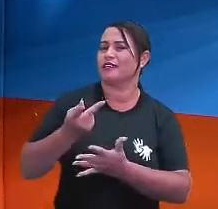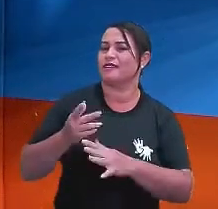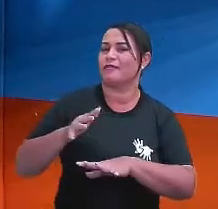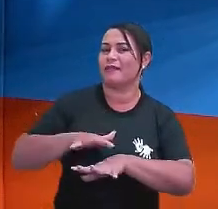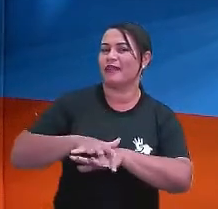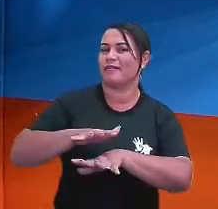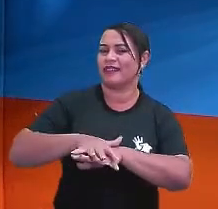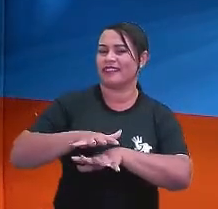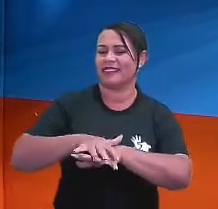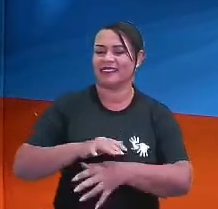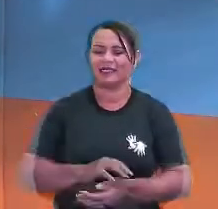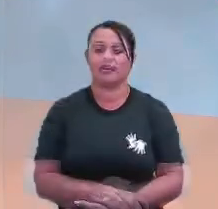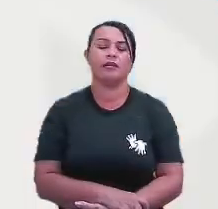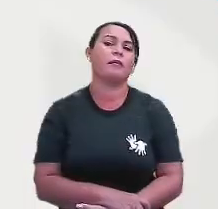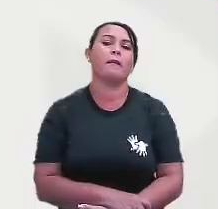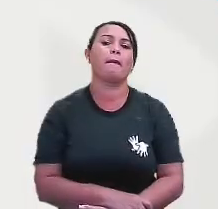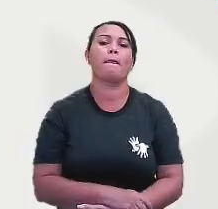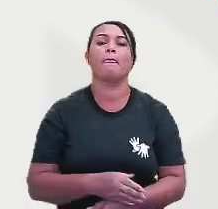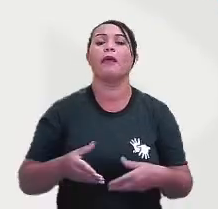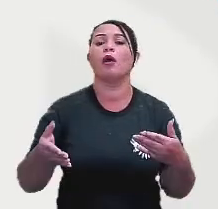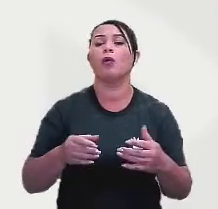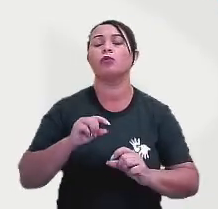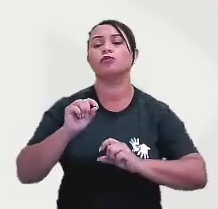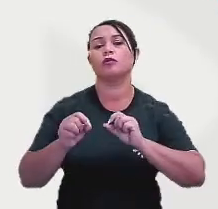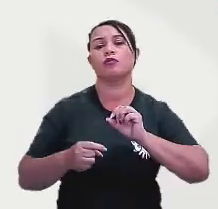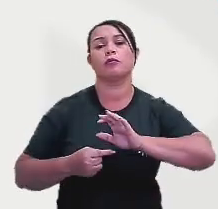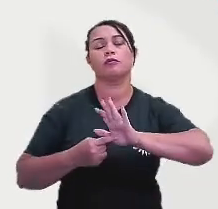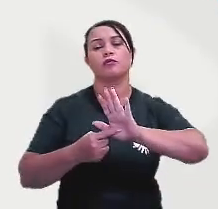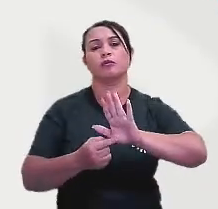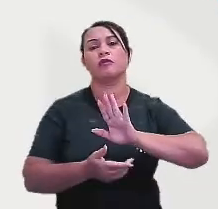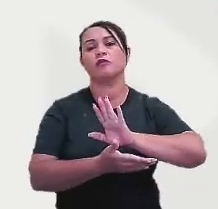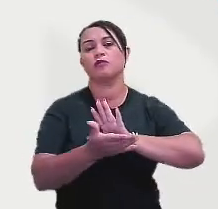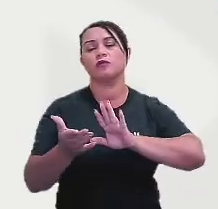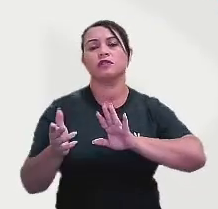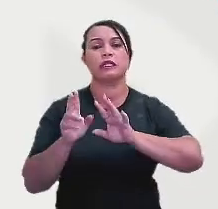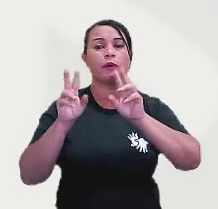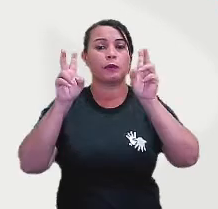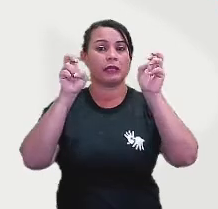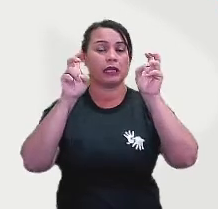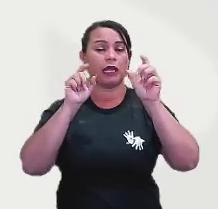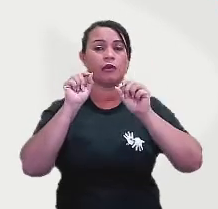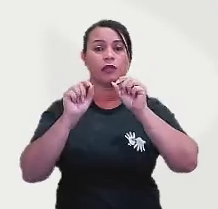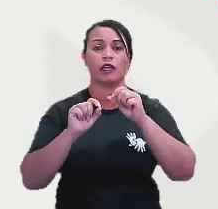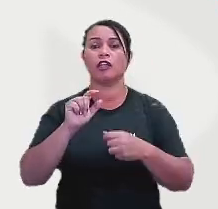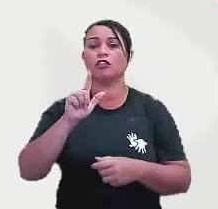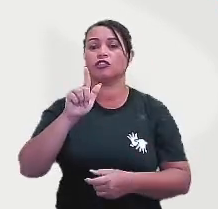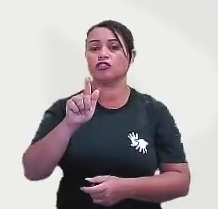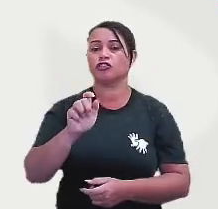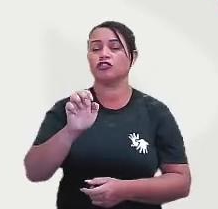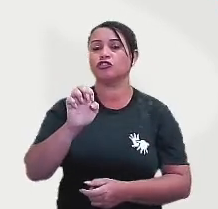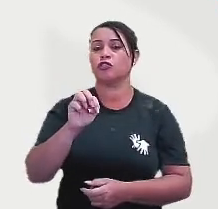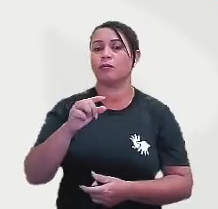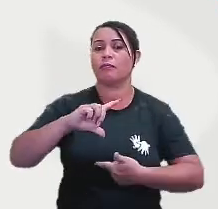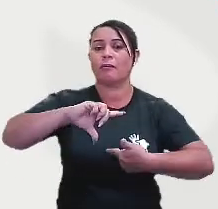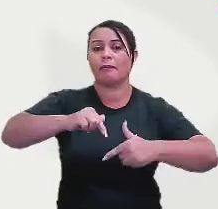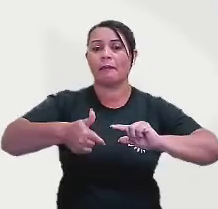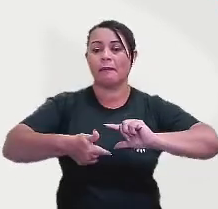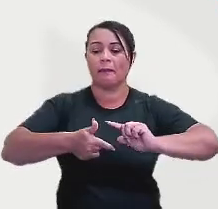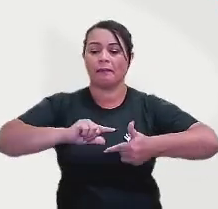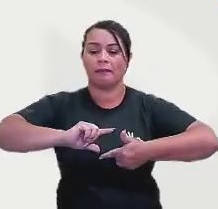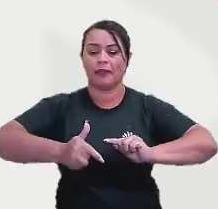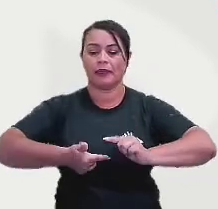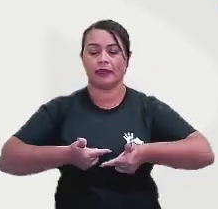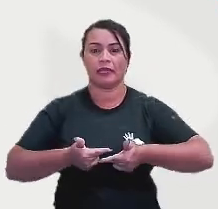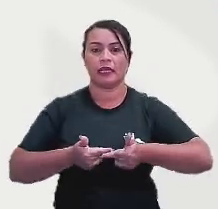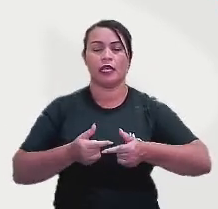Transcribed by — Hoje iremos trazer para vocês a unidade temática Geometria. Conteúdo Retas Paralelas Cortadas